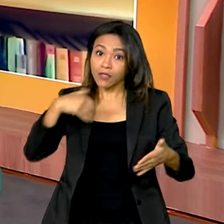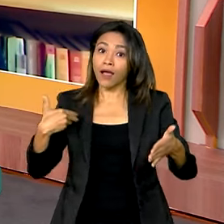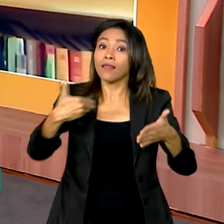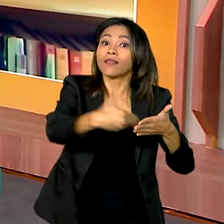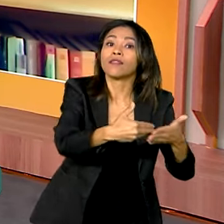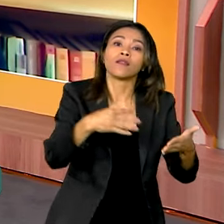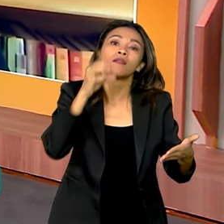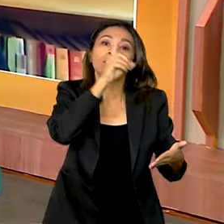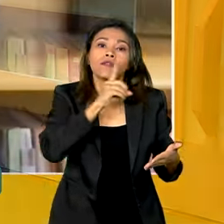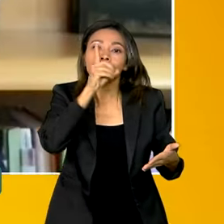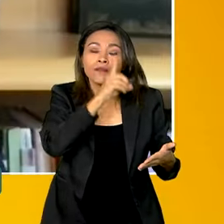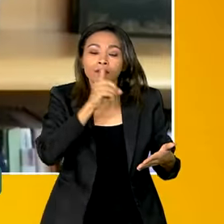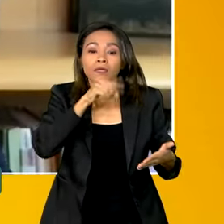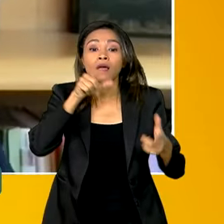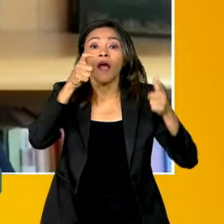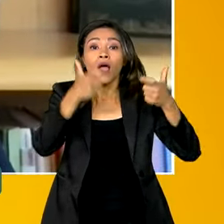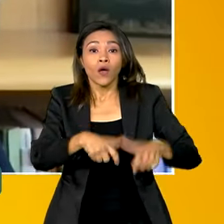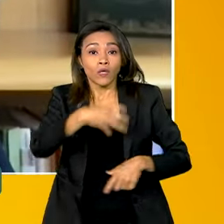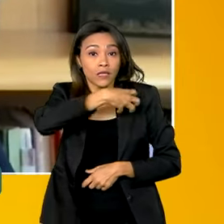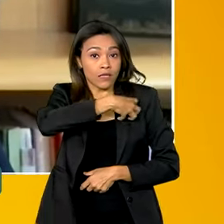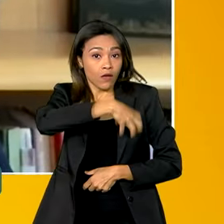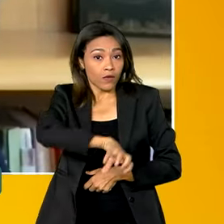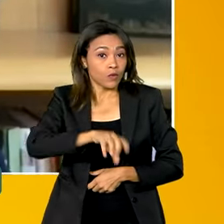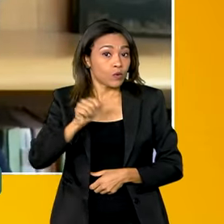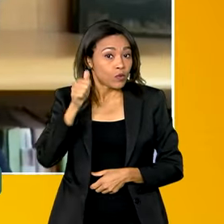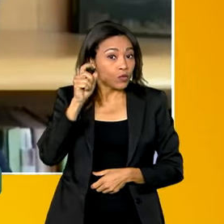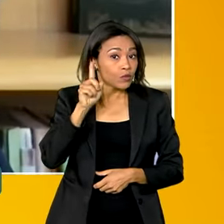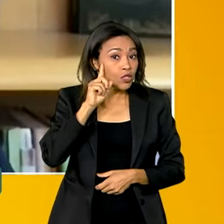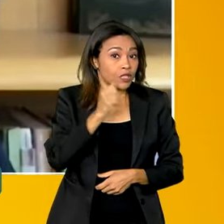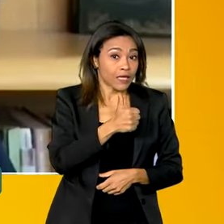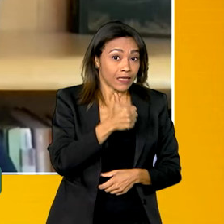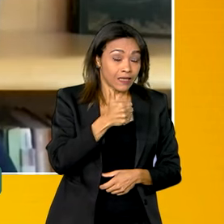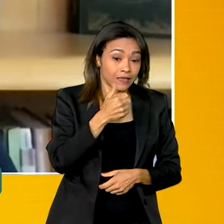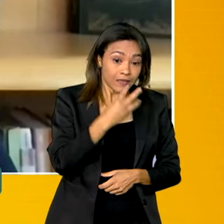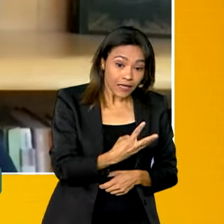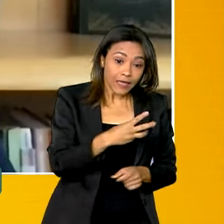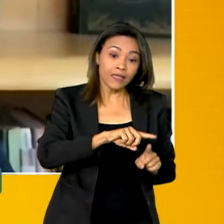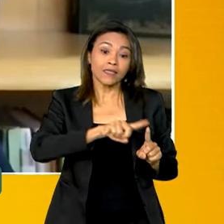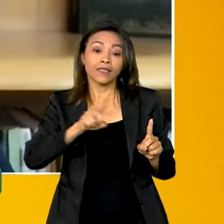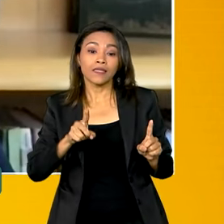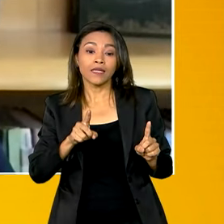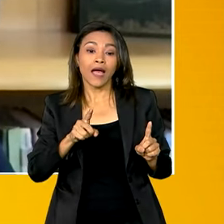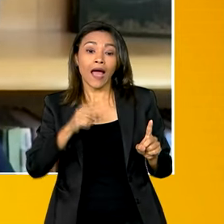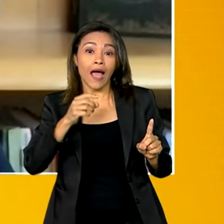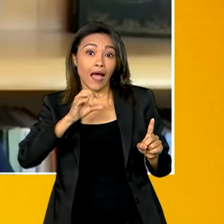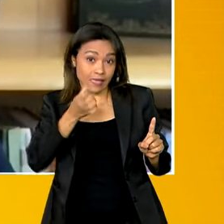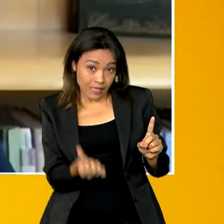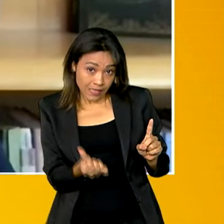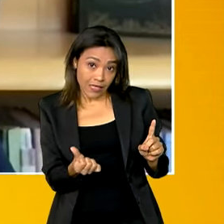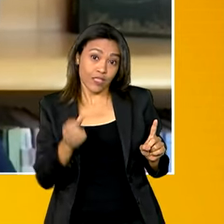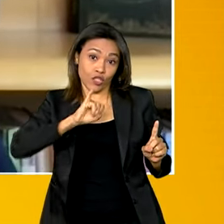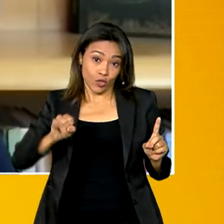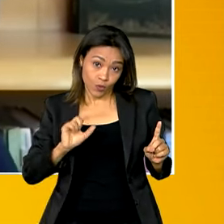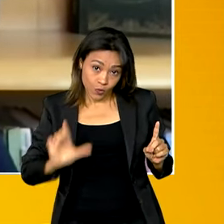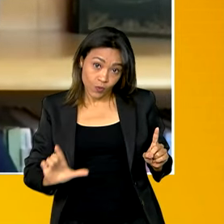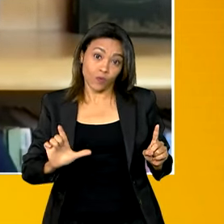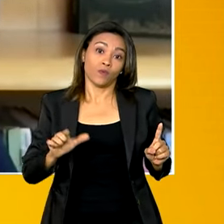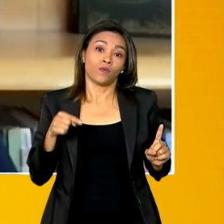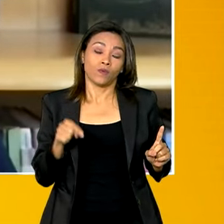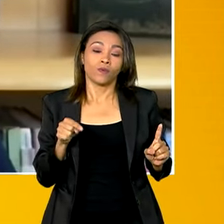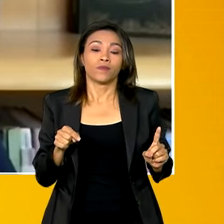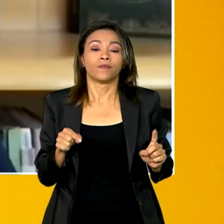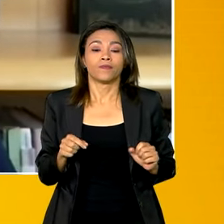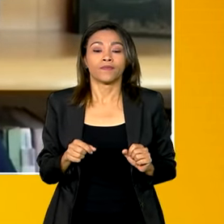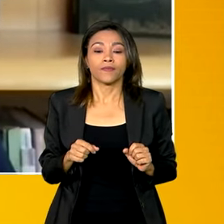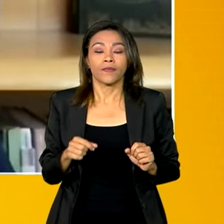A celebração será em Salvador, do dia 3 a 6 de junho, de julho. E nós teremos